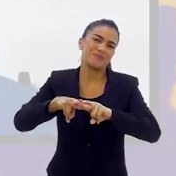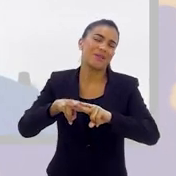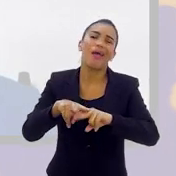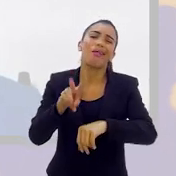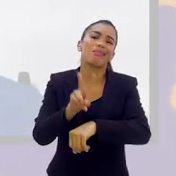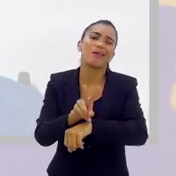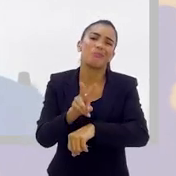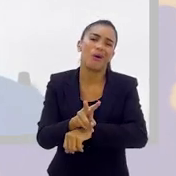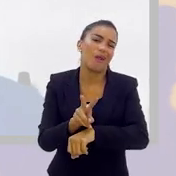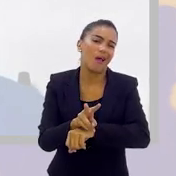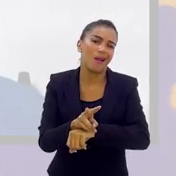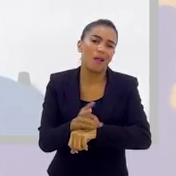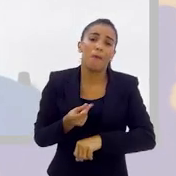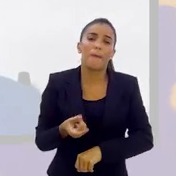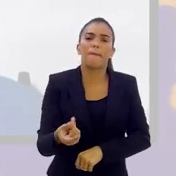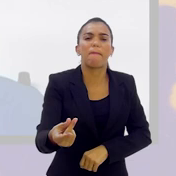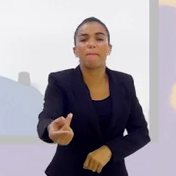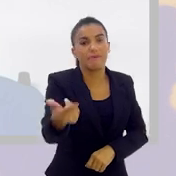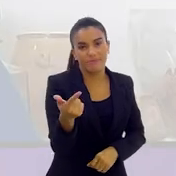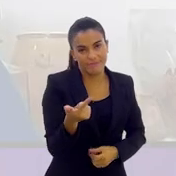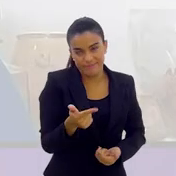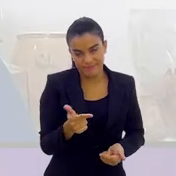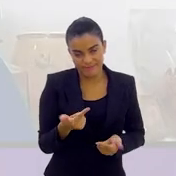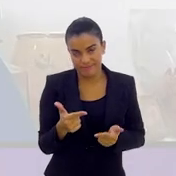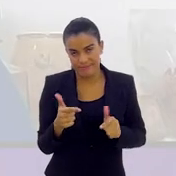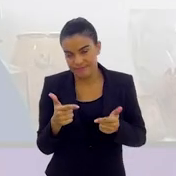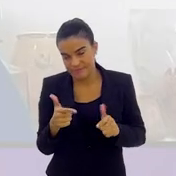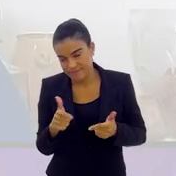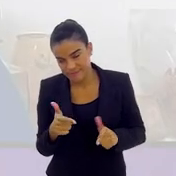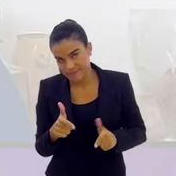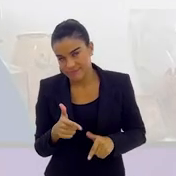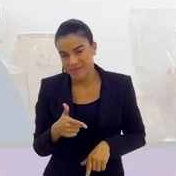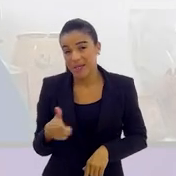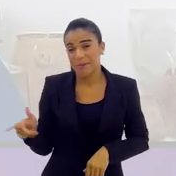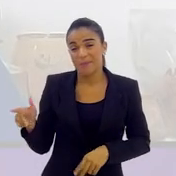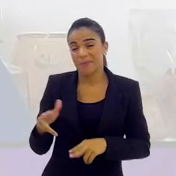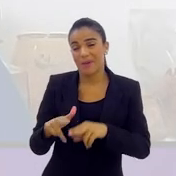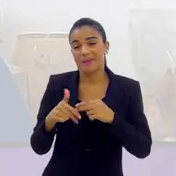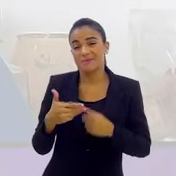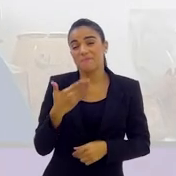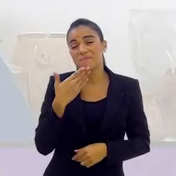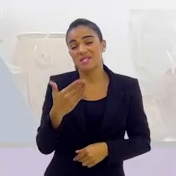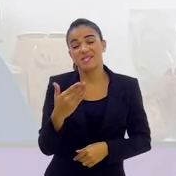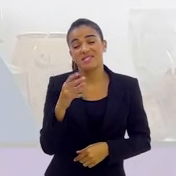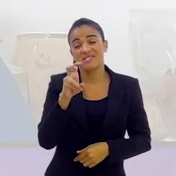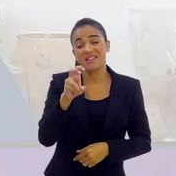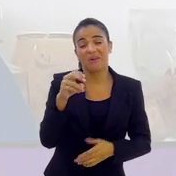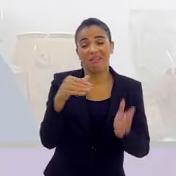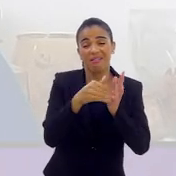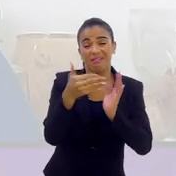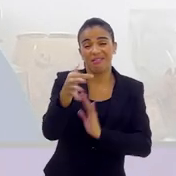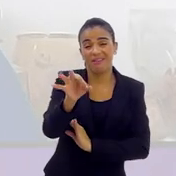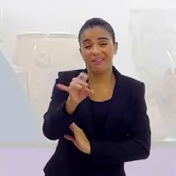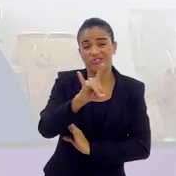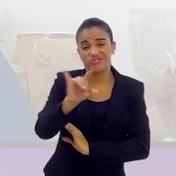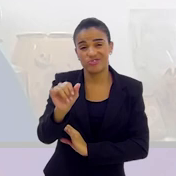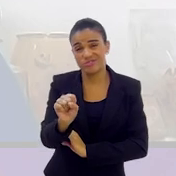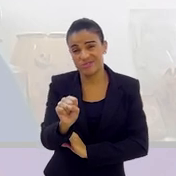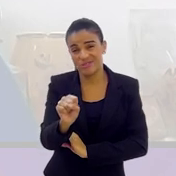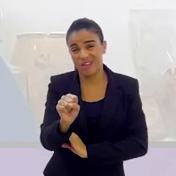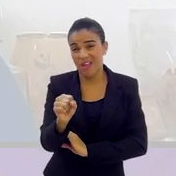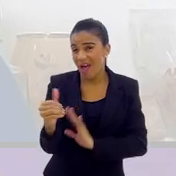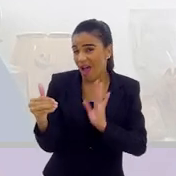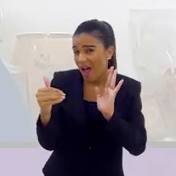temporárias, né? Elas acabam, por esse período aí, cinco, dez dias. E